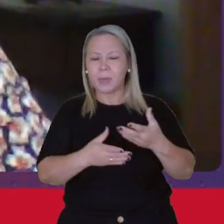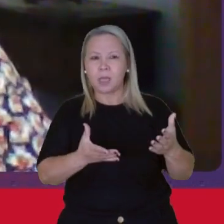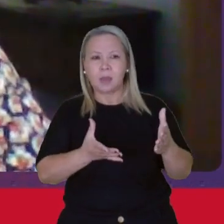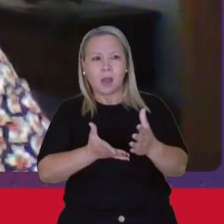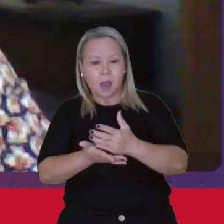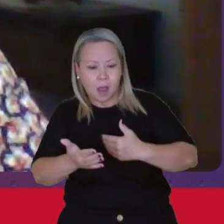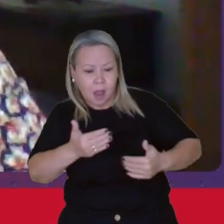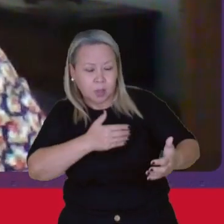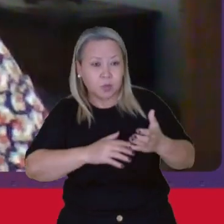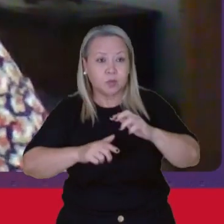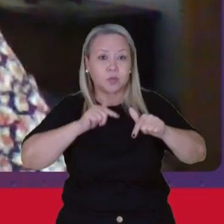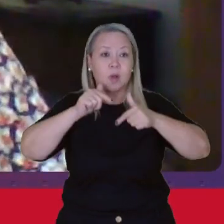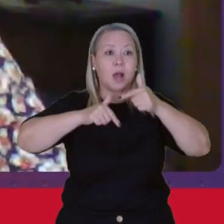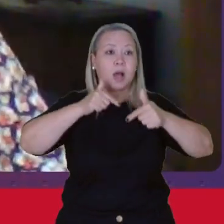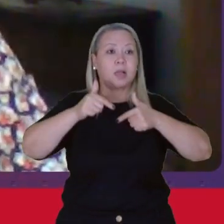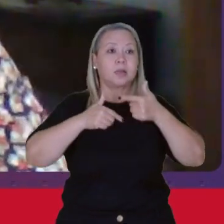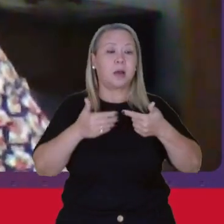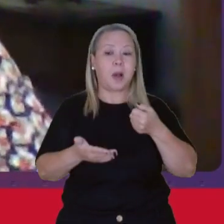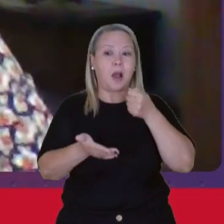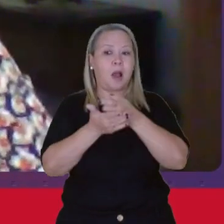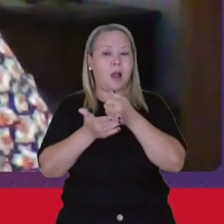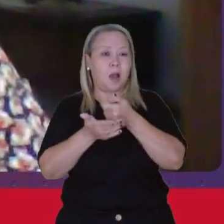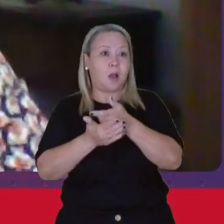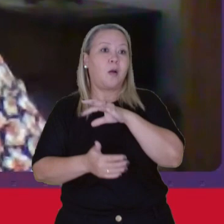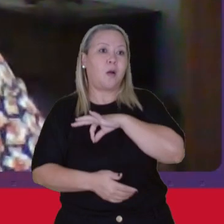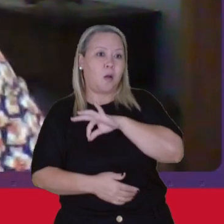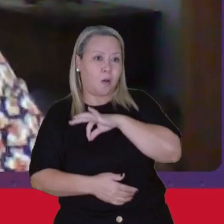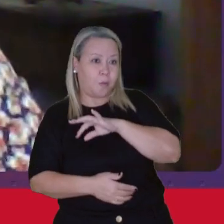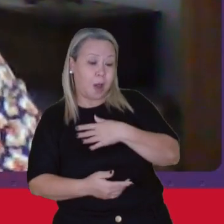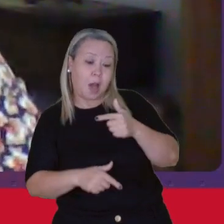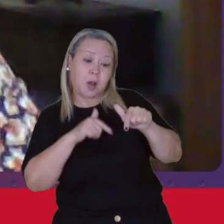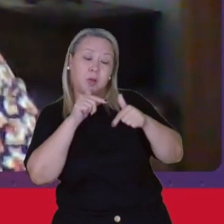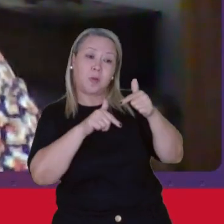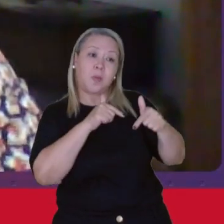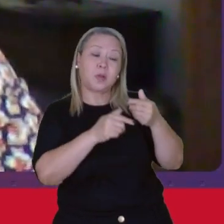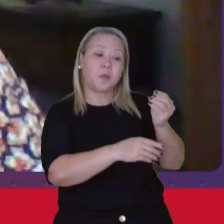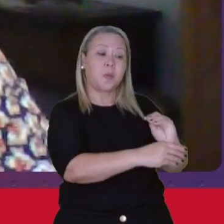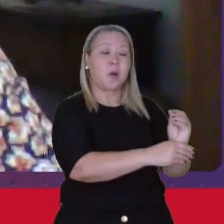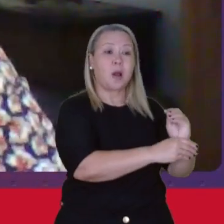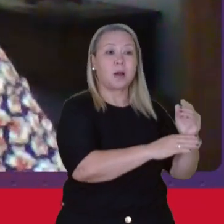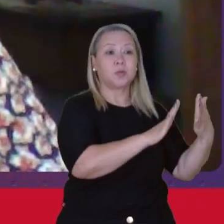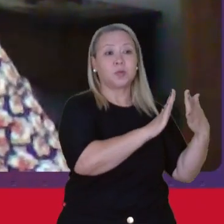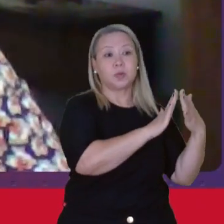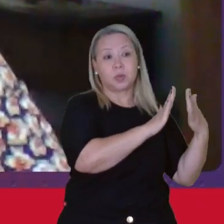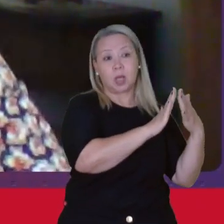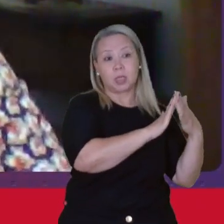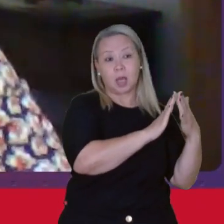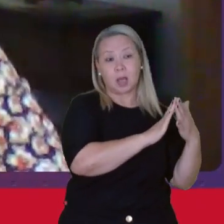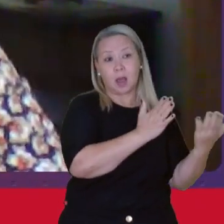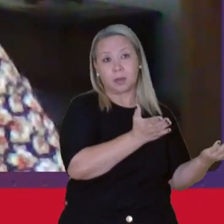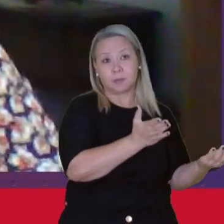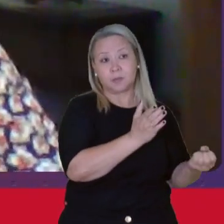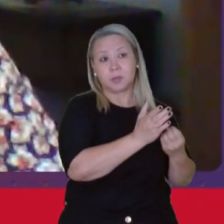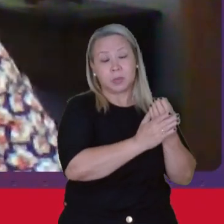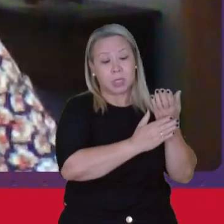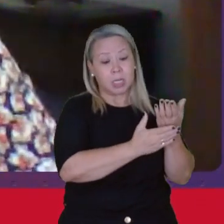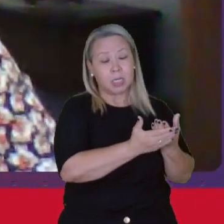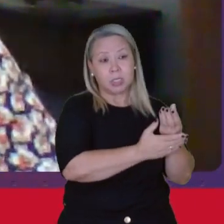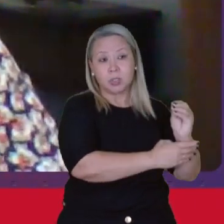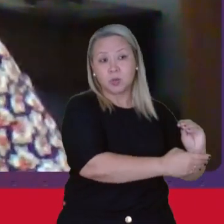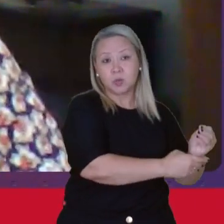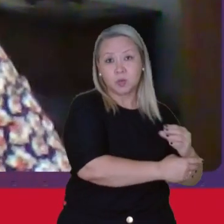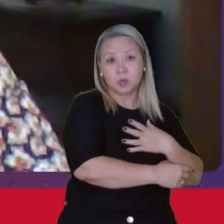De trabalho Pago Também Os trabalhos De cuidado E de reprodução Então